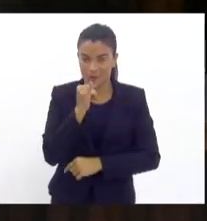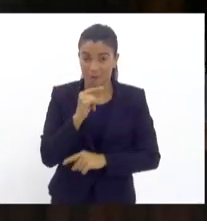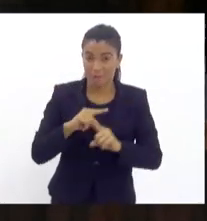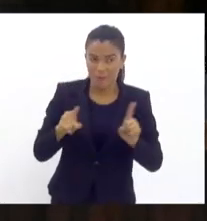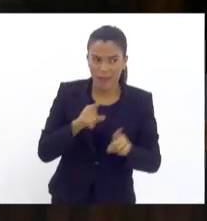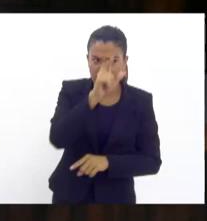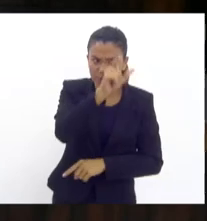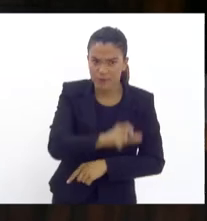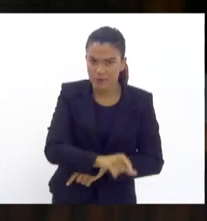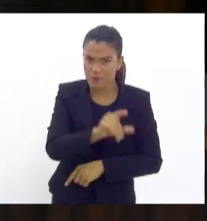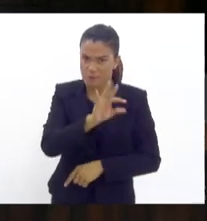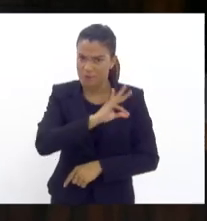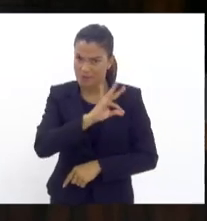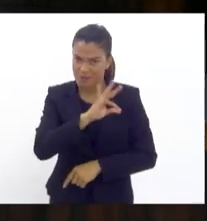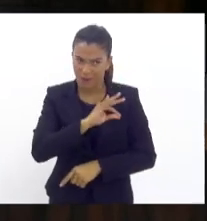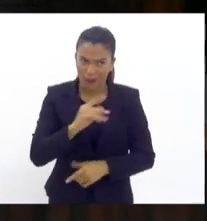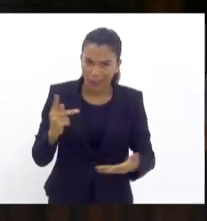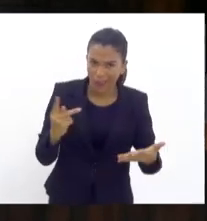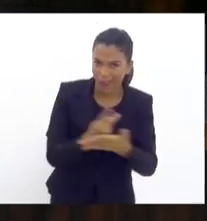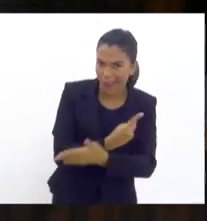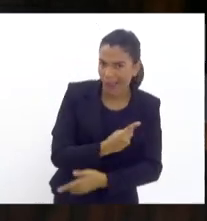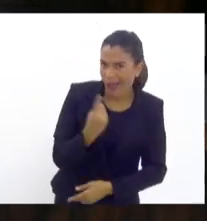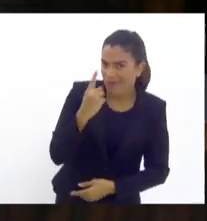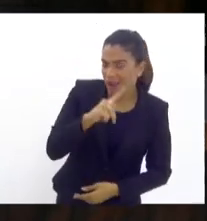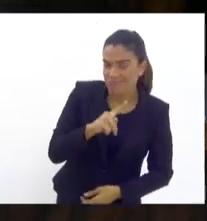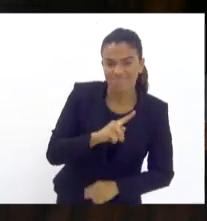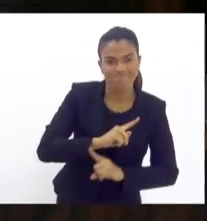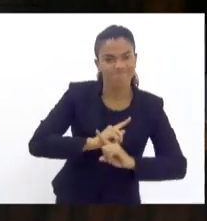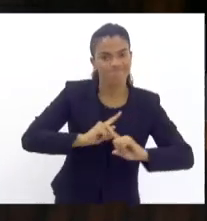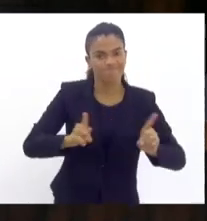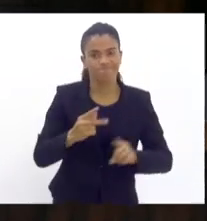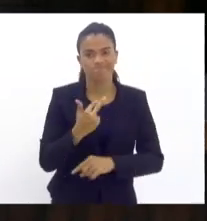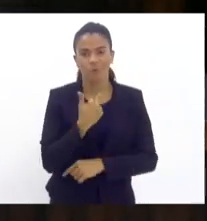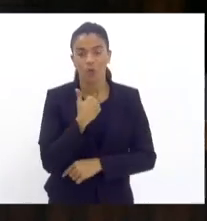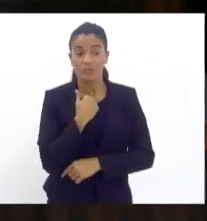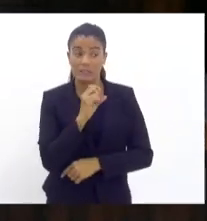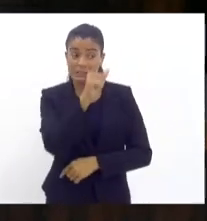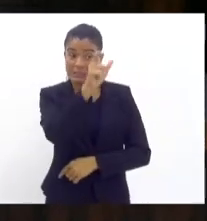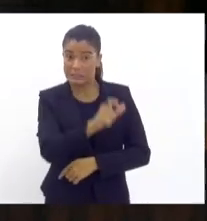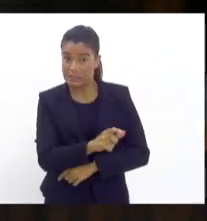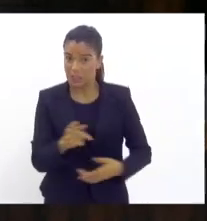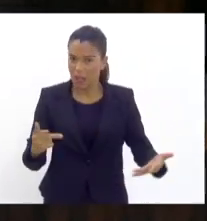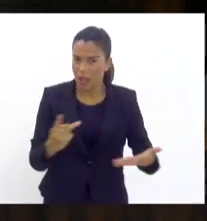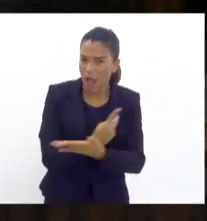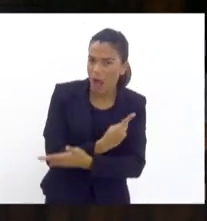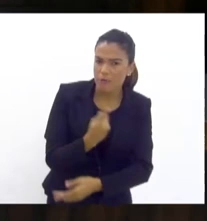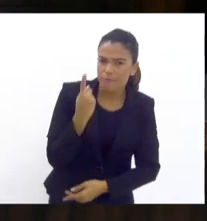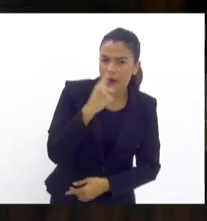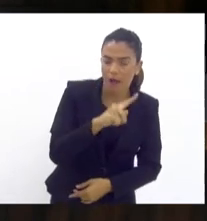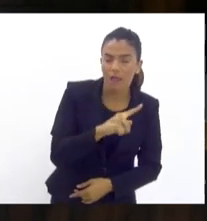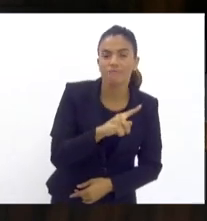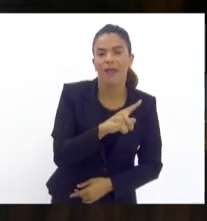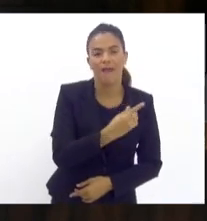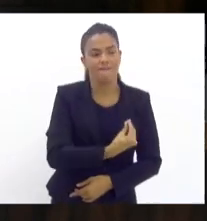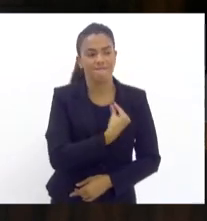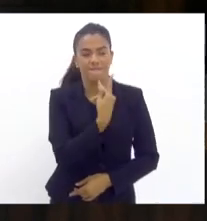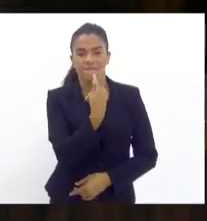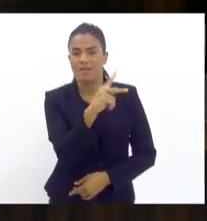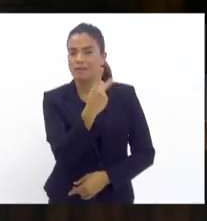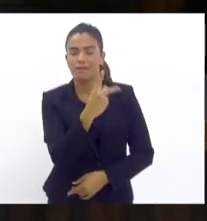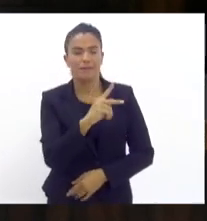o policial ele não pode errar. Porque se ele errar a vida dele